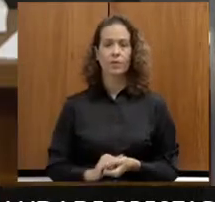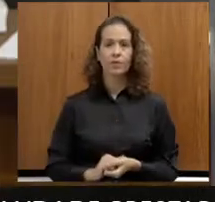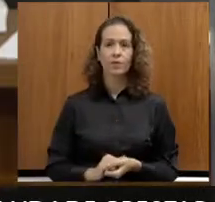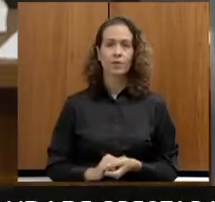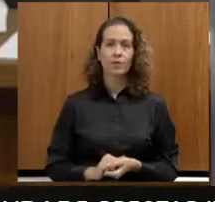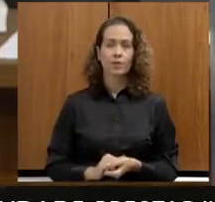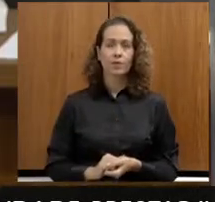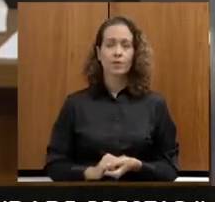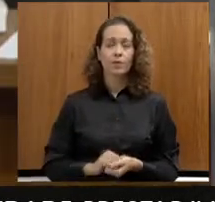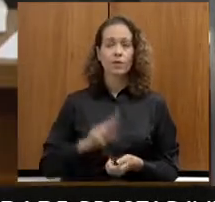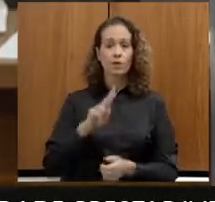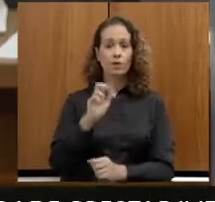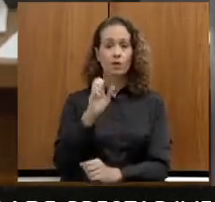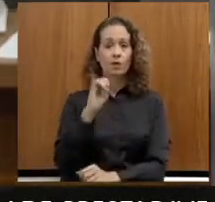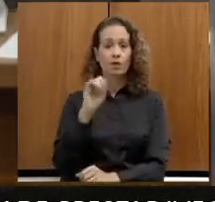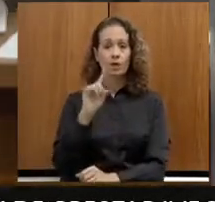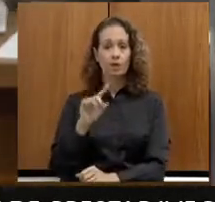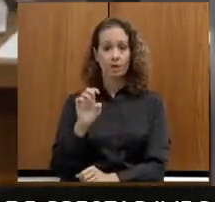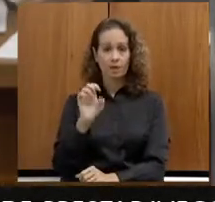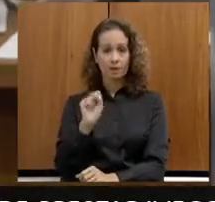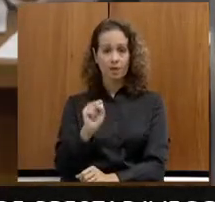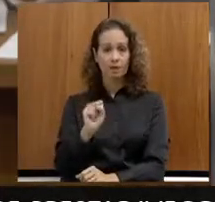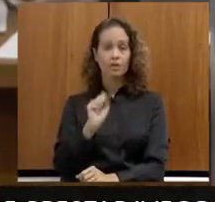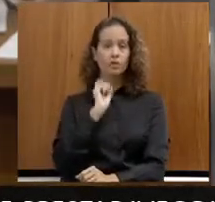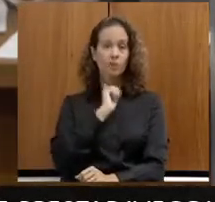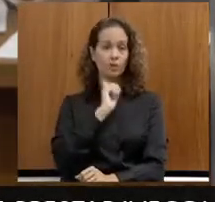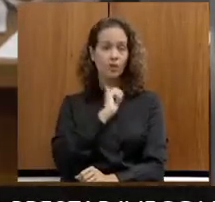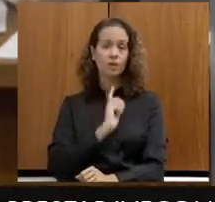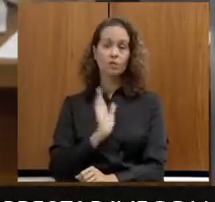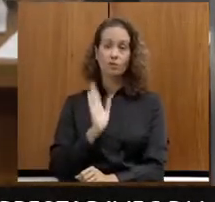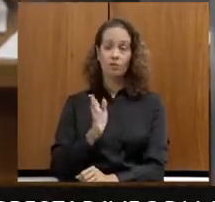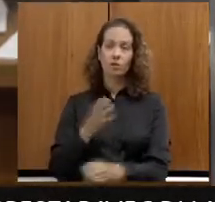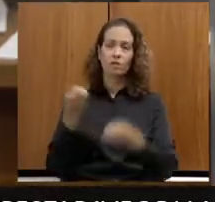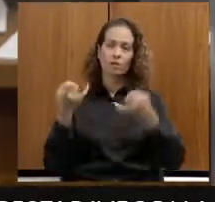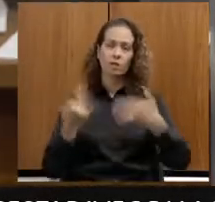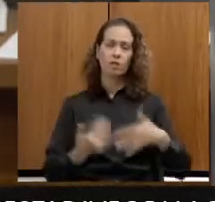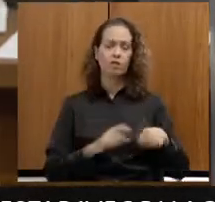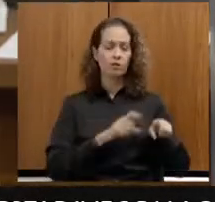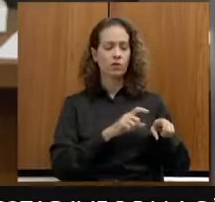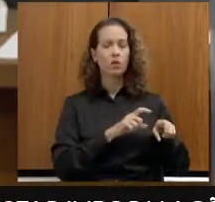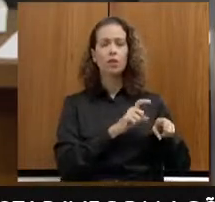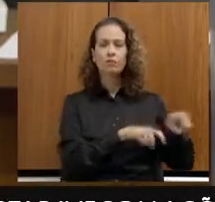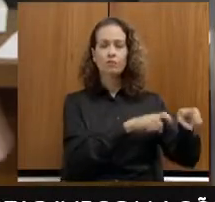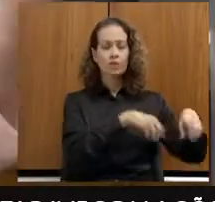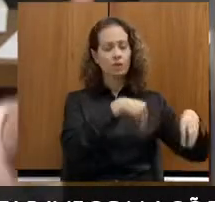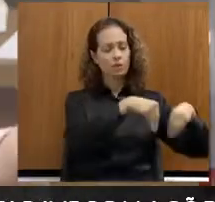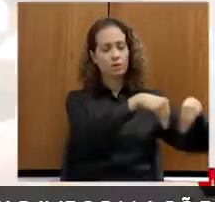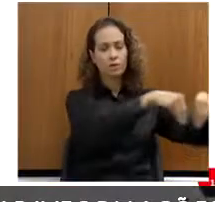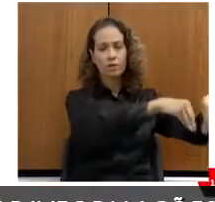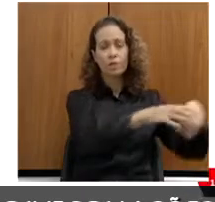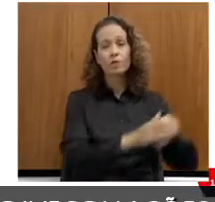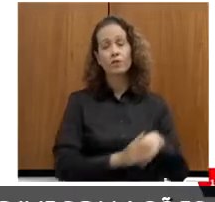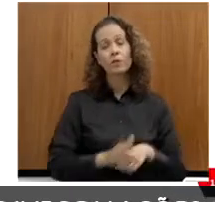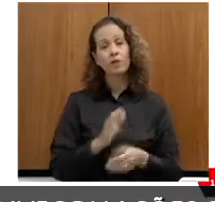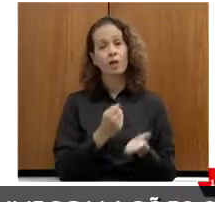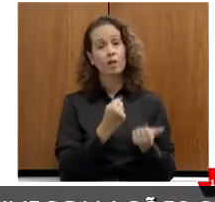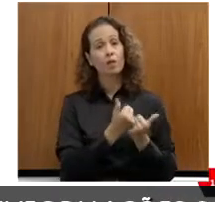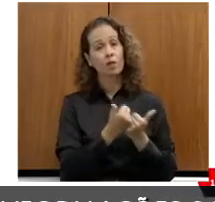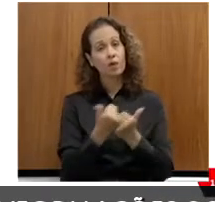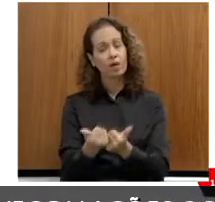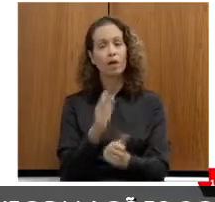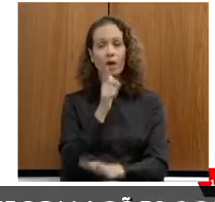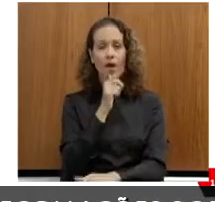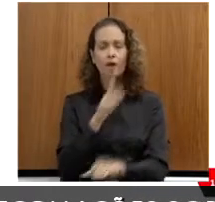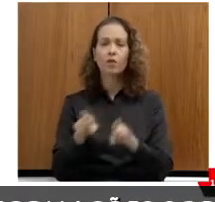O Raiz e de Minas, como eu estou falando de agricultura familiar, eu não podia deixar de apoiar também, além da água, toda a questão da